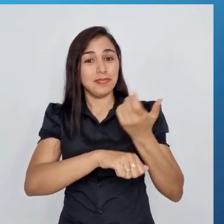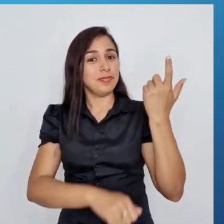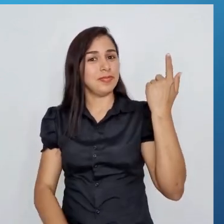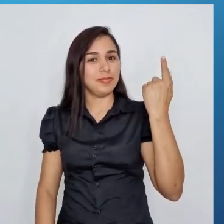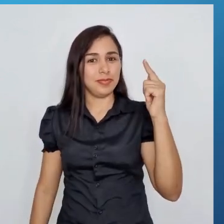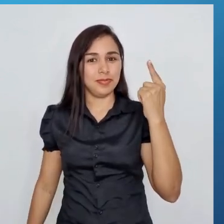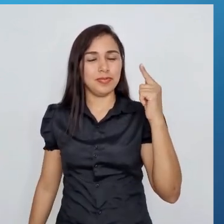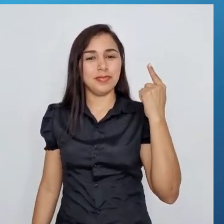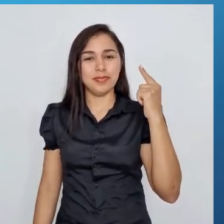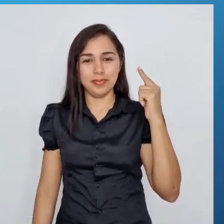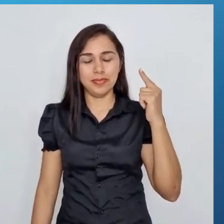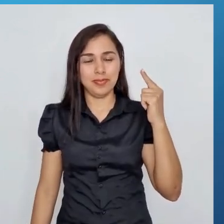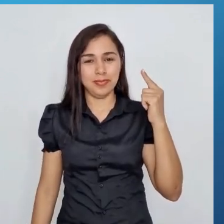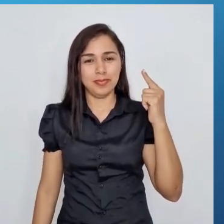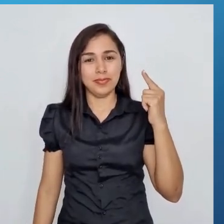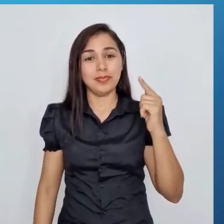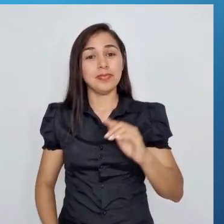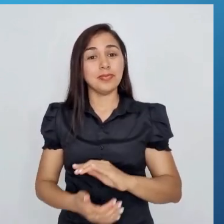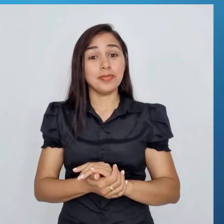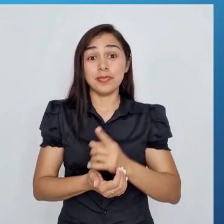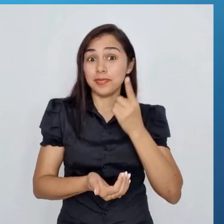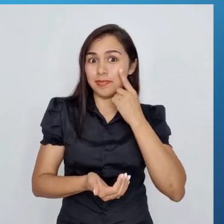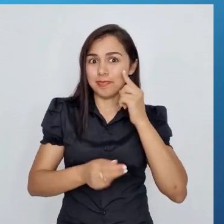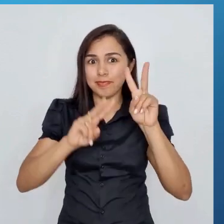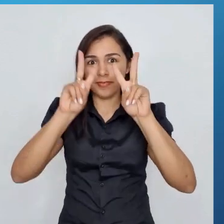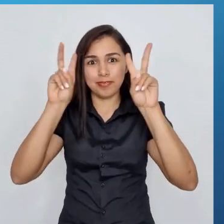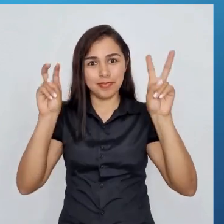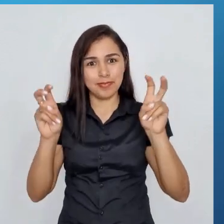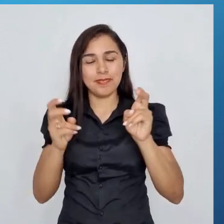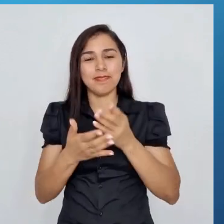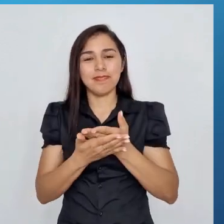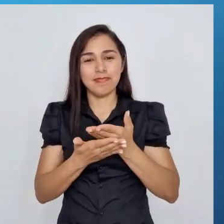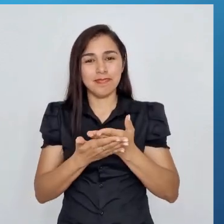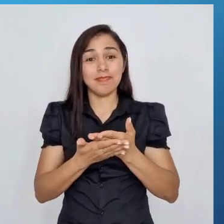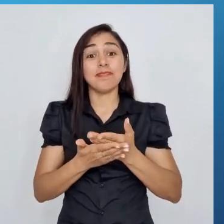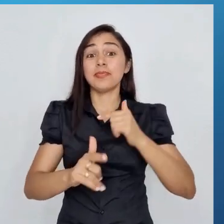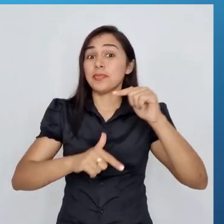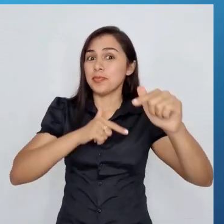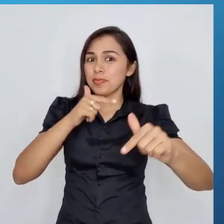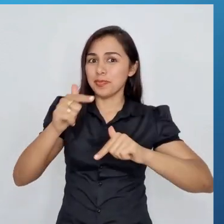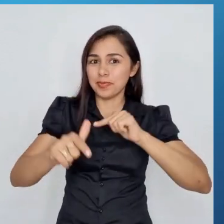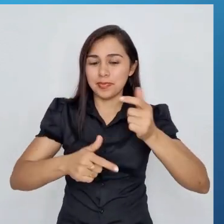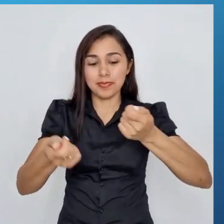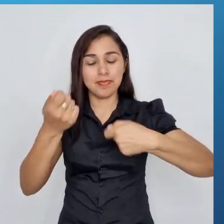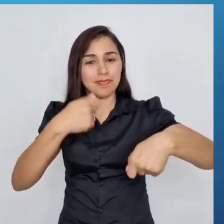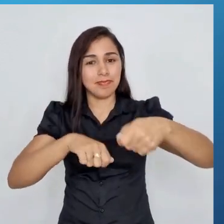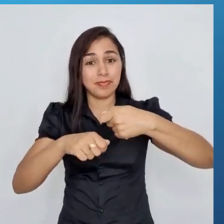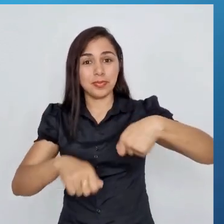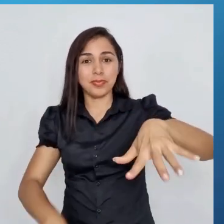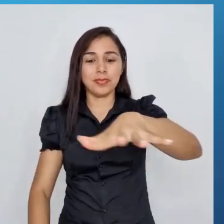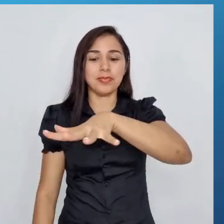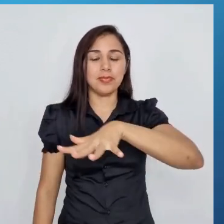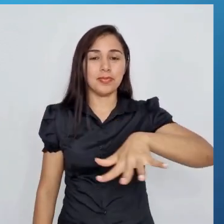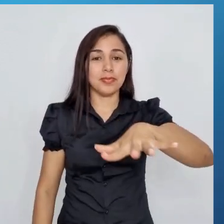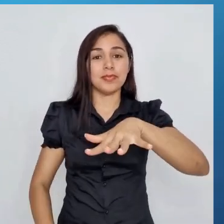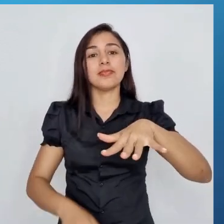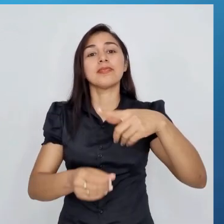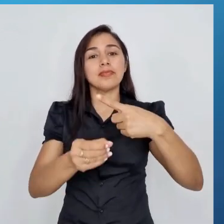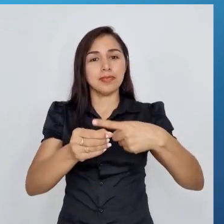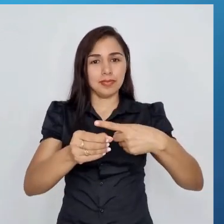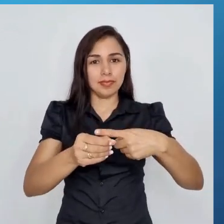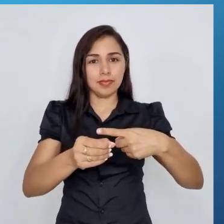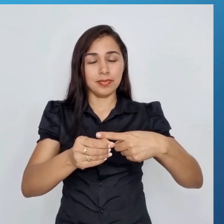Geografia. Olha só o tema da nossa aula, Atividades Econômicas do Espaço Urbano.